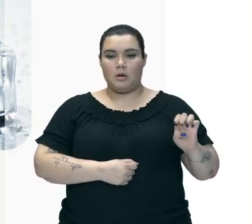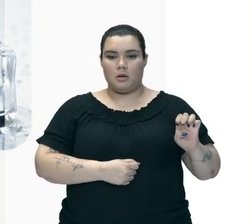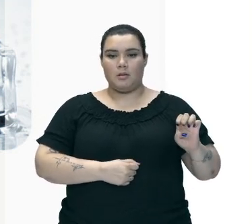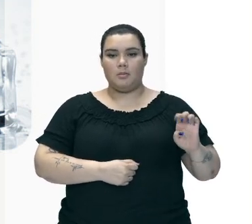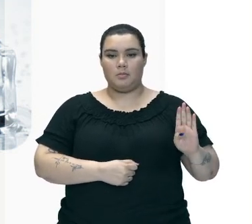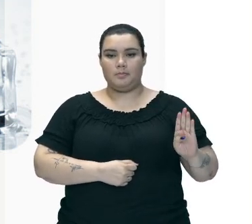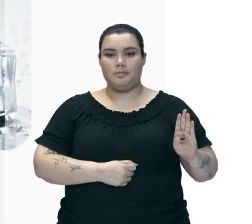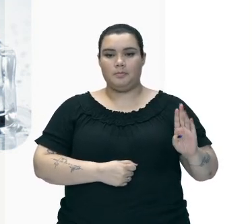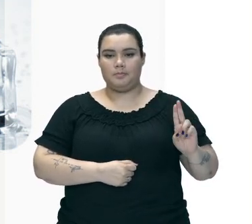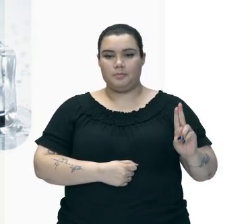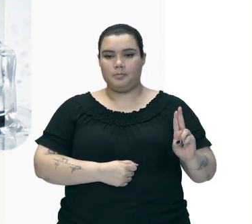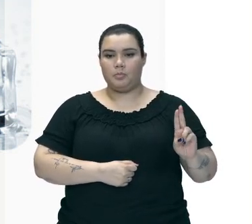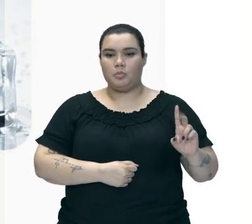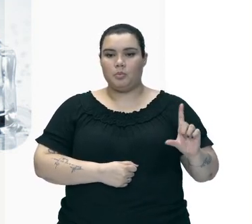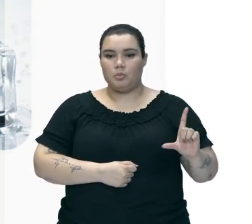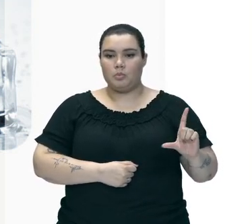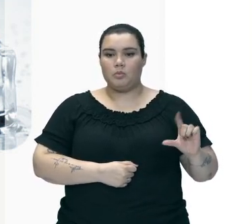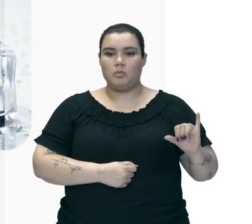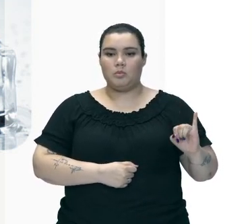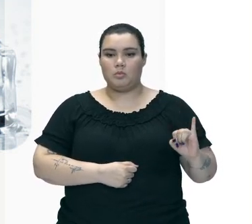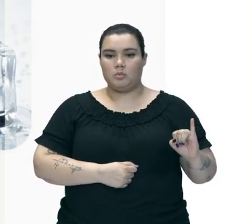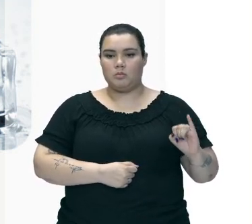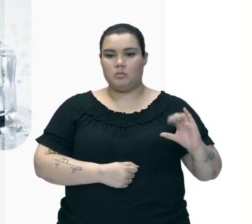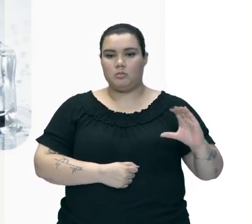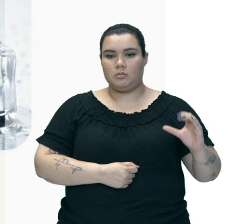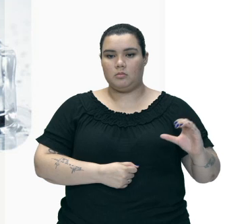Pode ser Qualquer um Desse nome